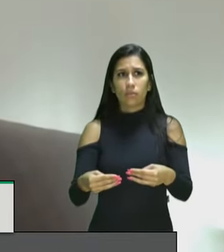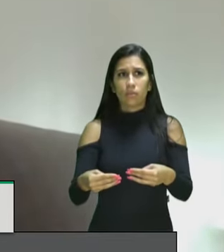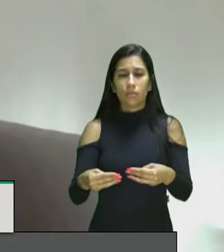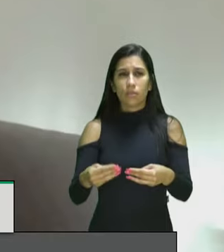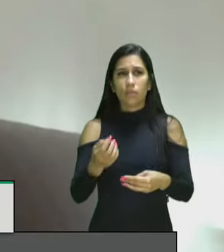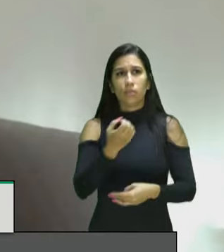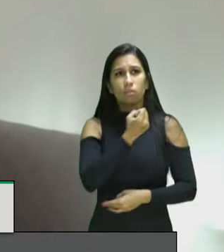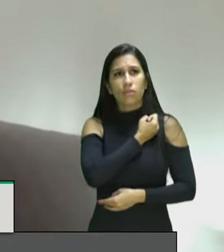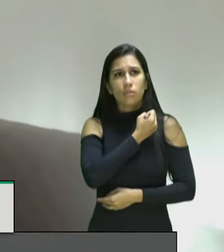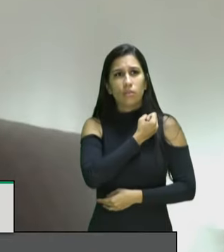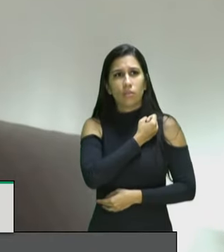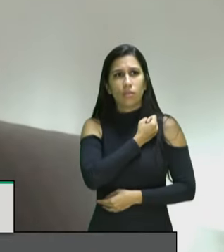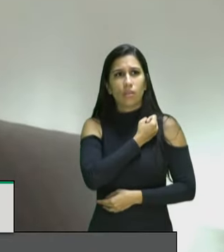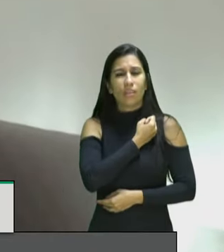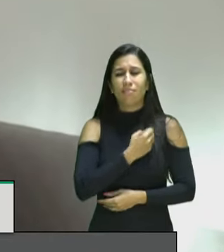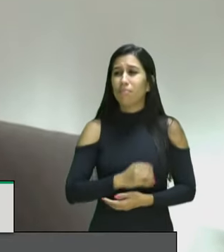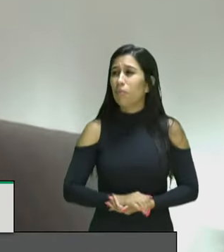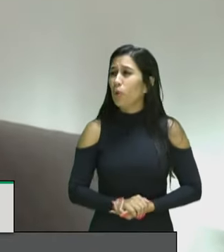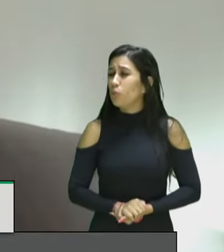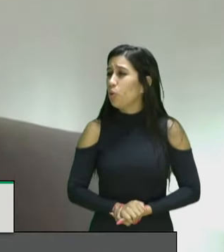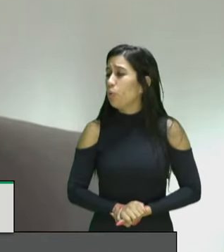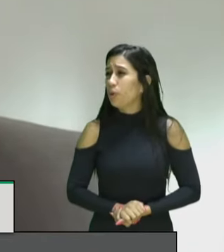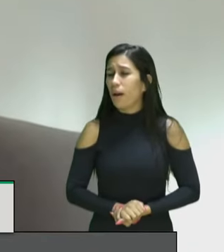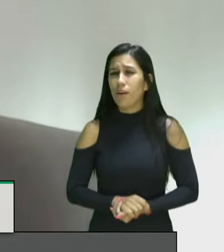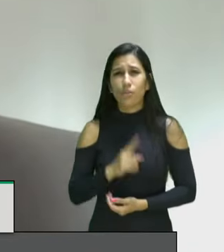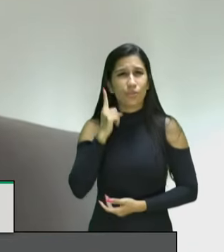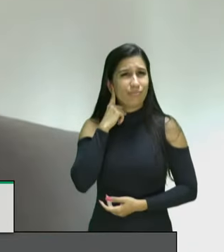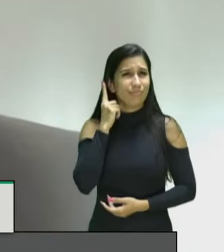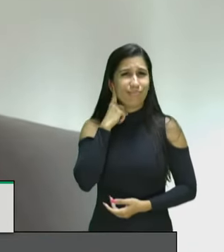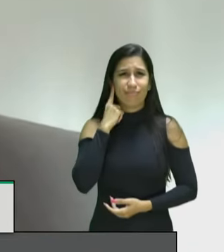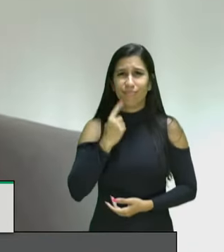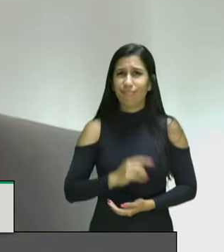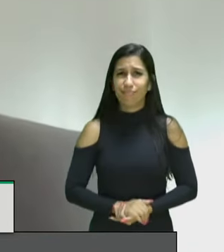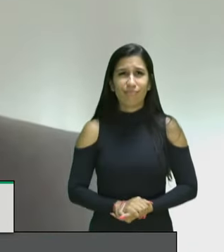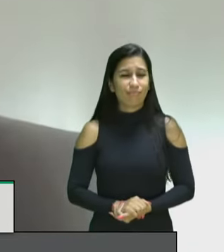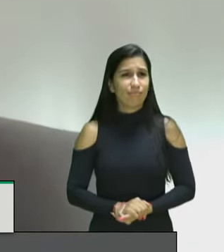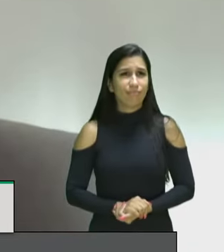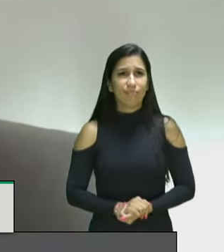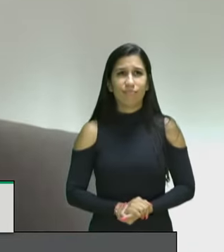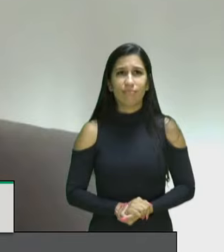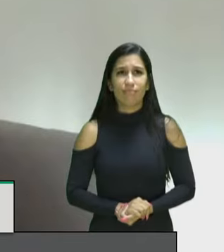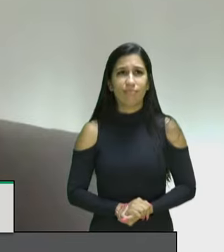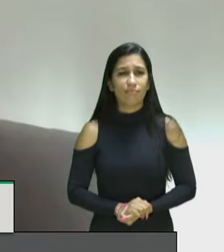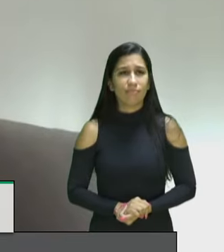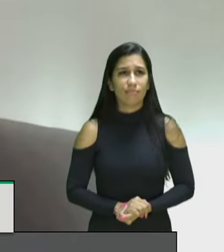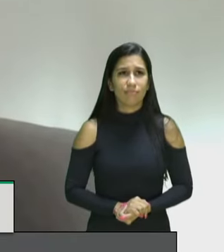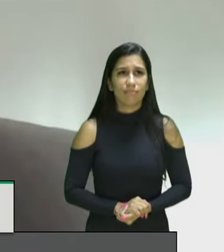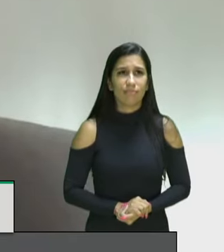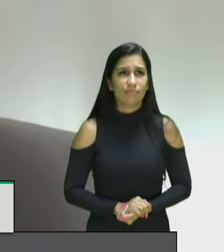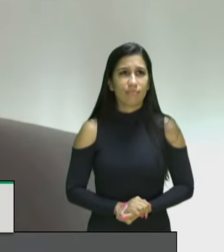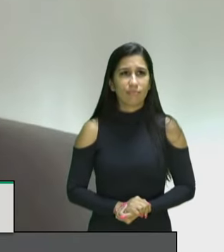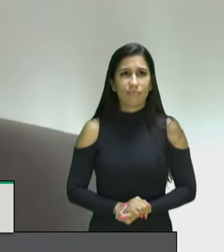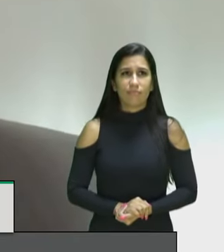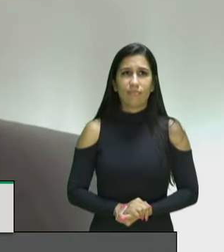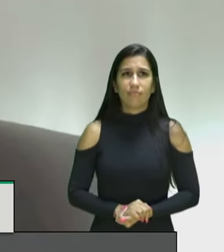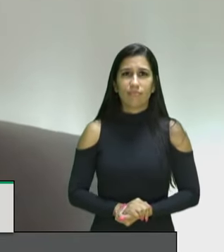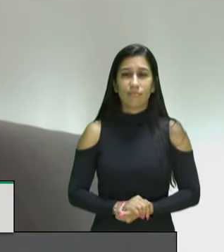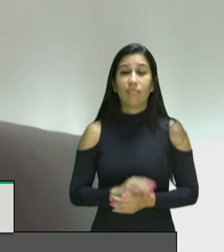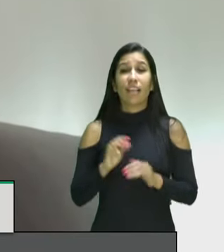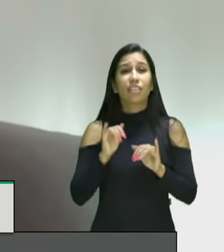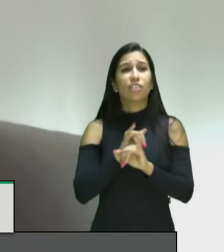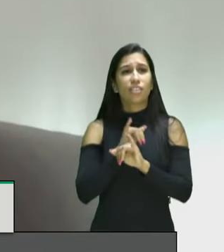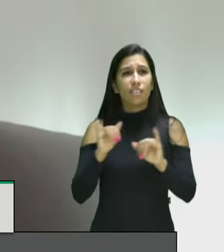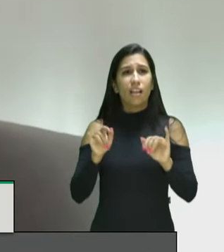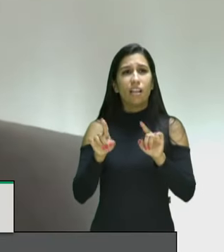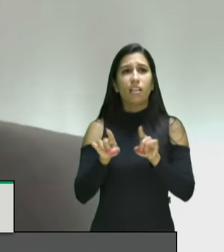1099 de 2020 da própria CNP dizer que os recursos